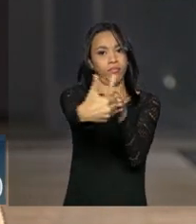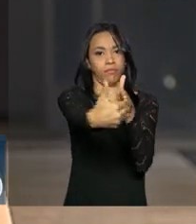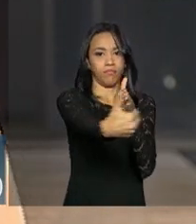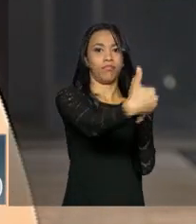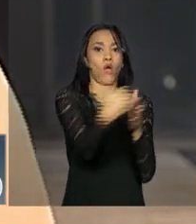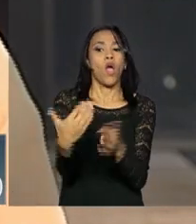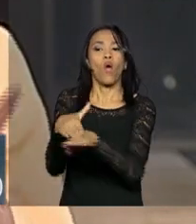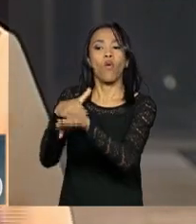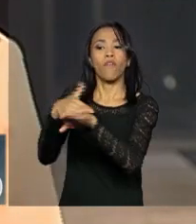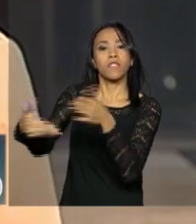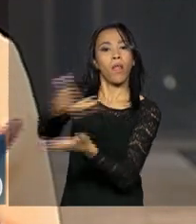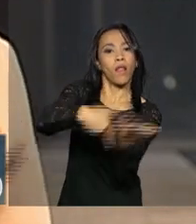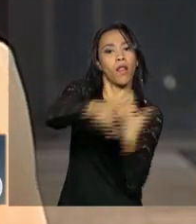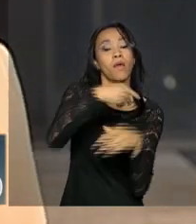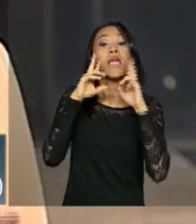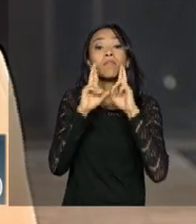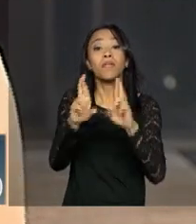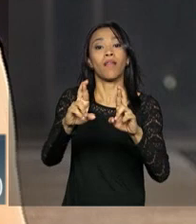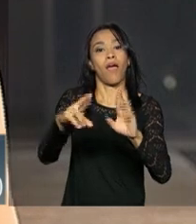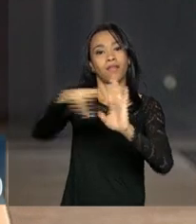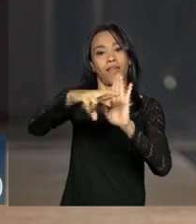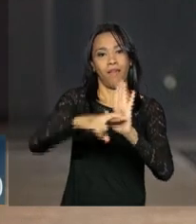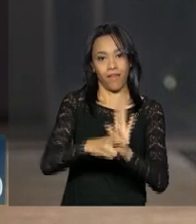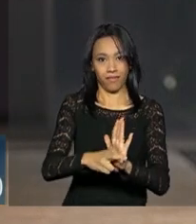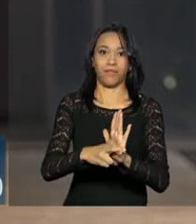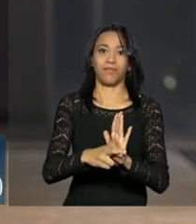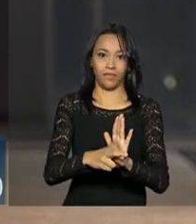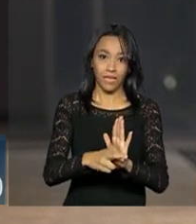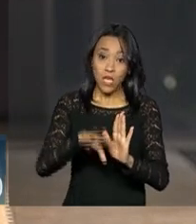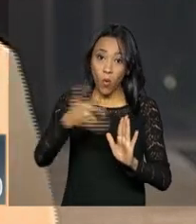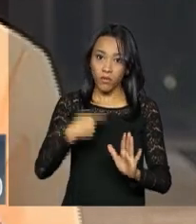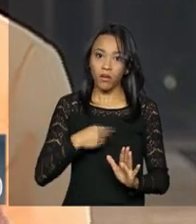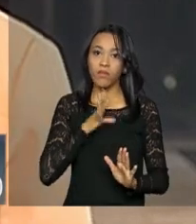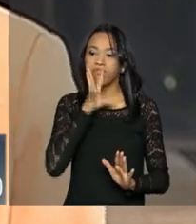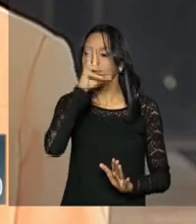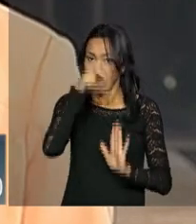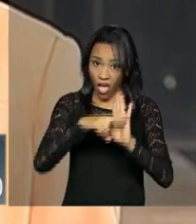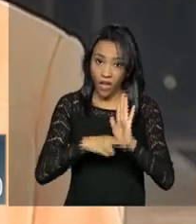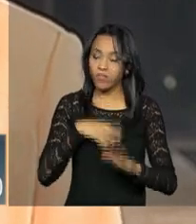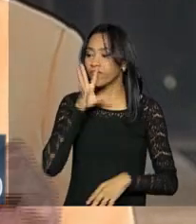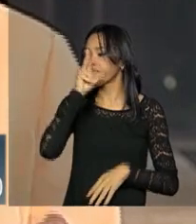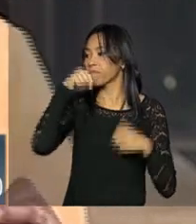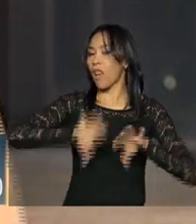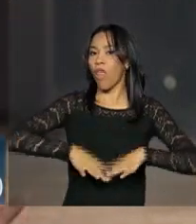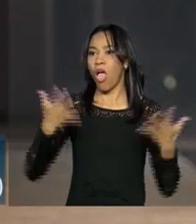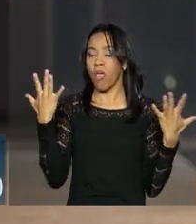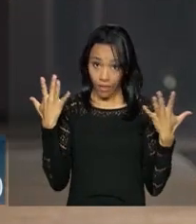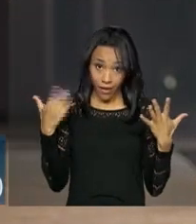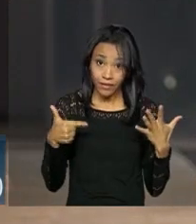Se não se respeitarem as regras do jogo, porque a hora que você desrespeita uma regra do jogo, você